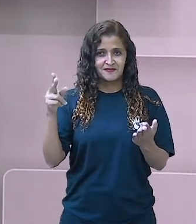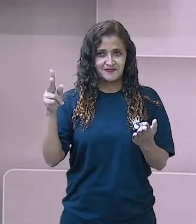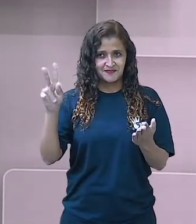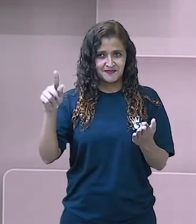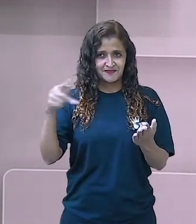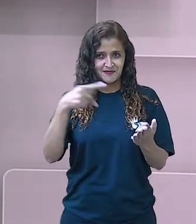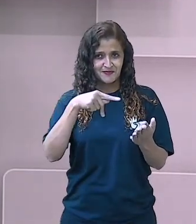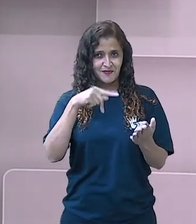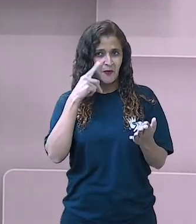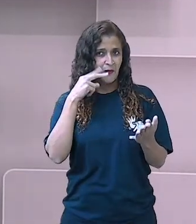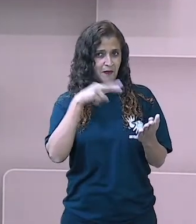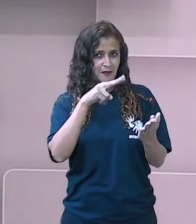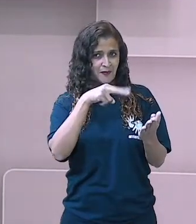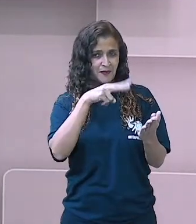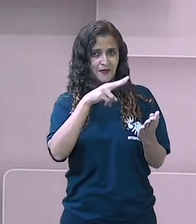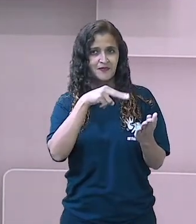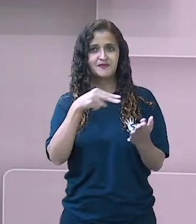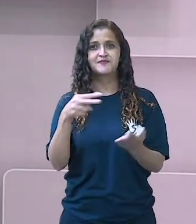Vamos ler comigo?